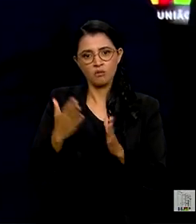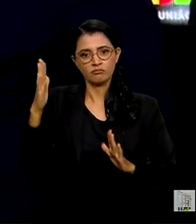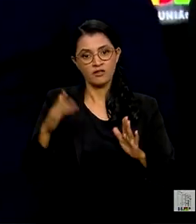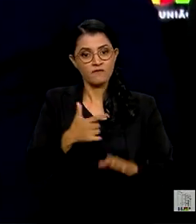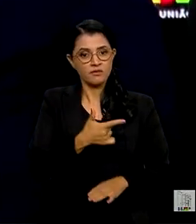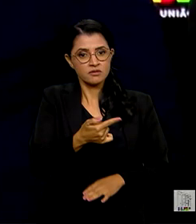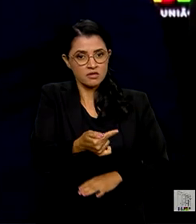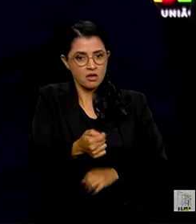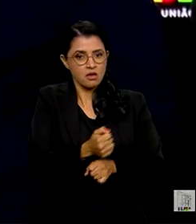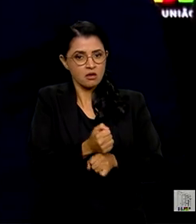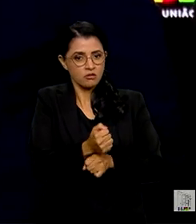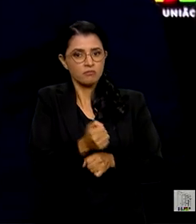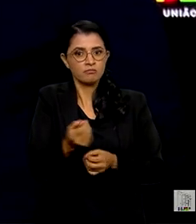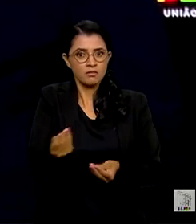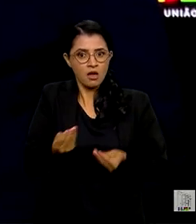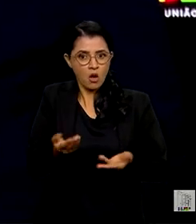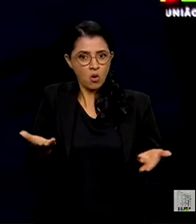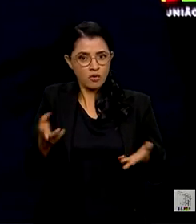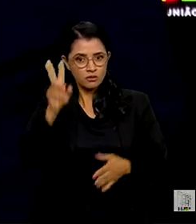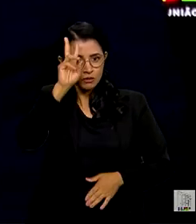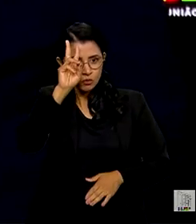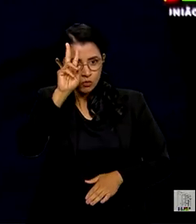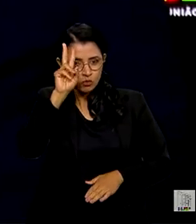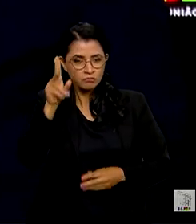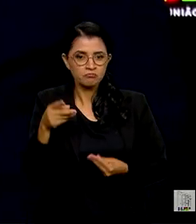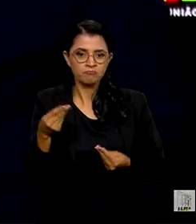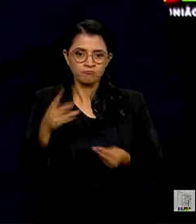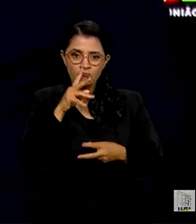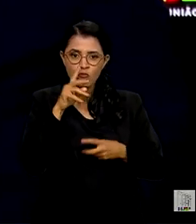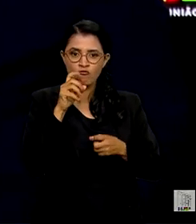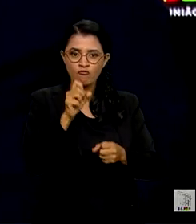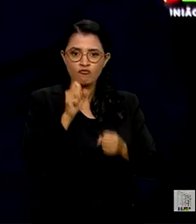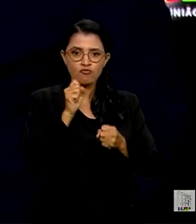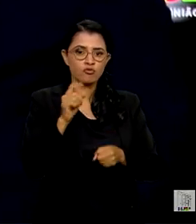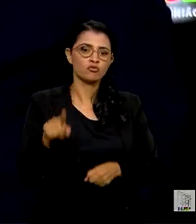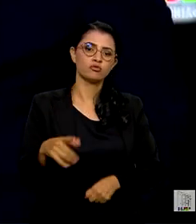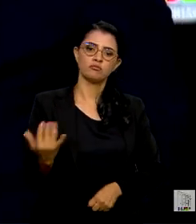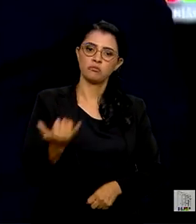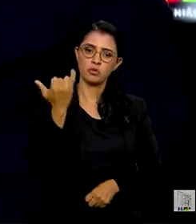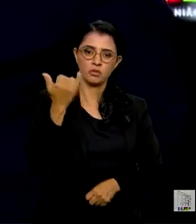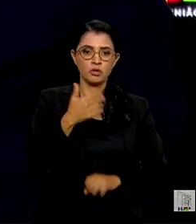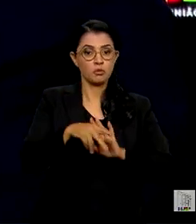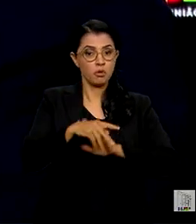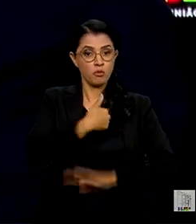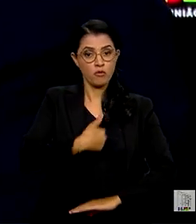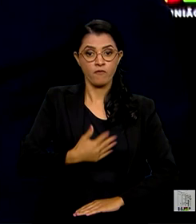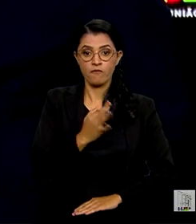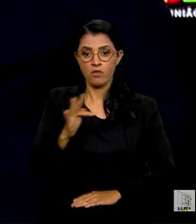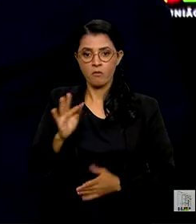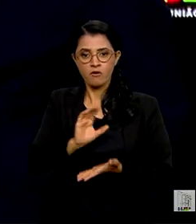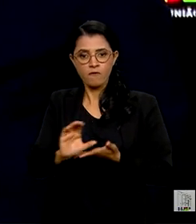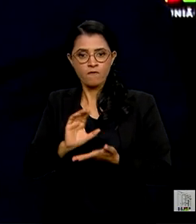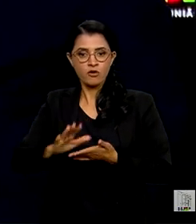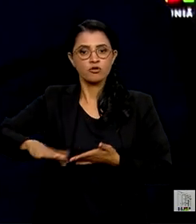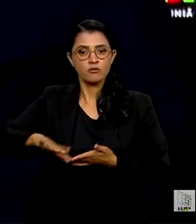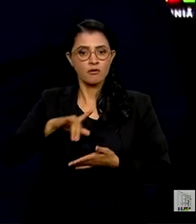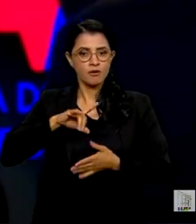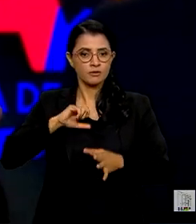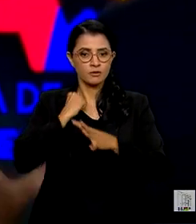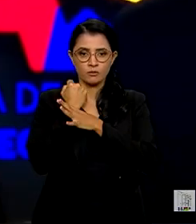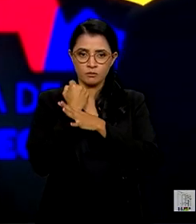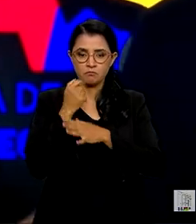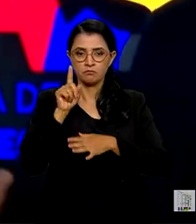anos, recebeu nesta segunda-feira um reforço importante do governo federal para investir no setor.